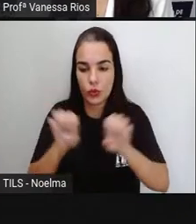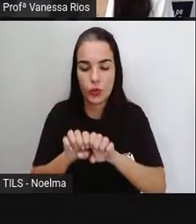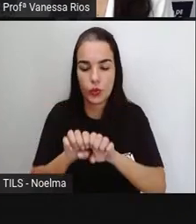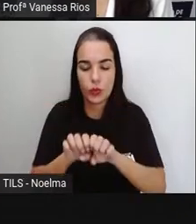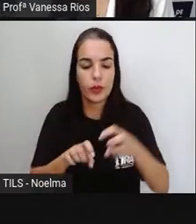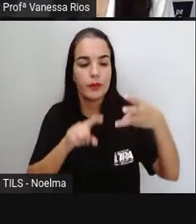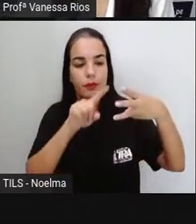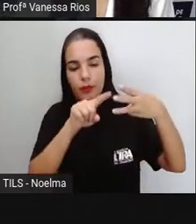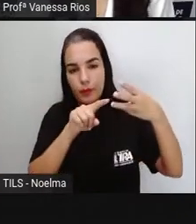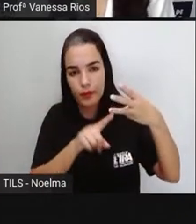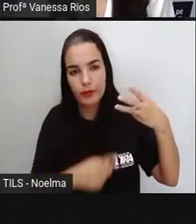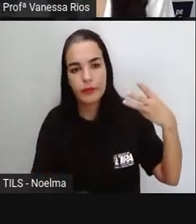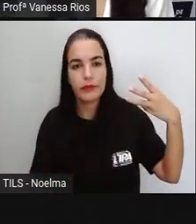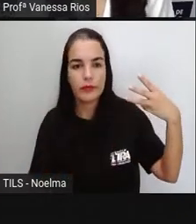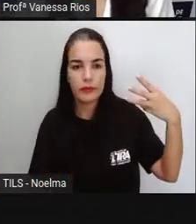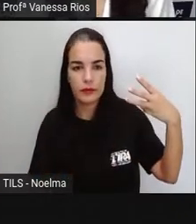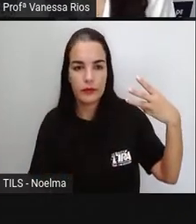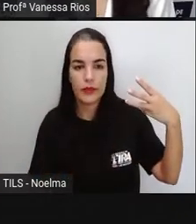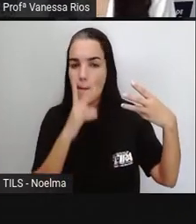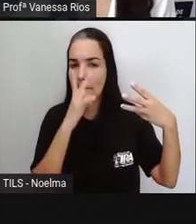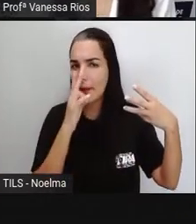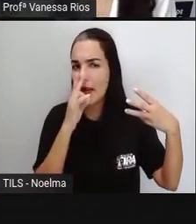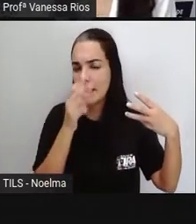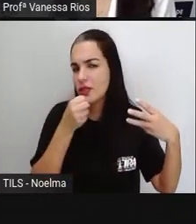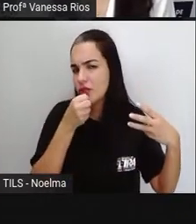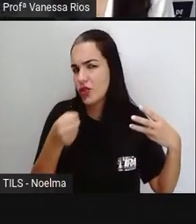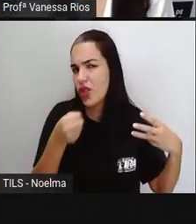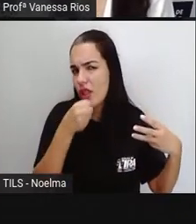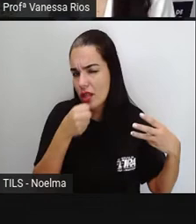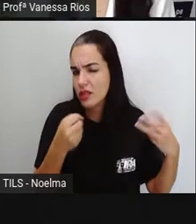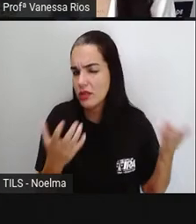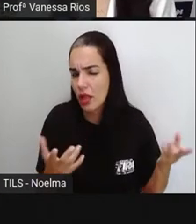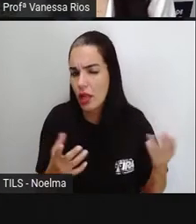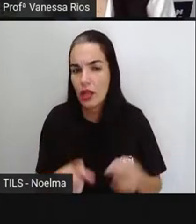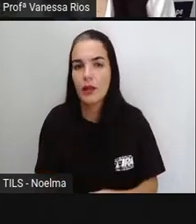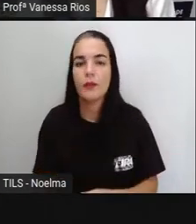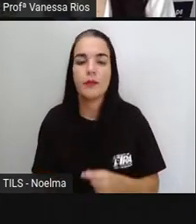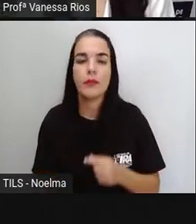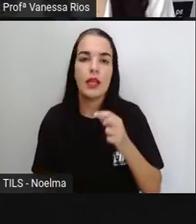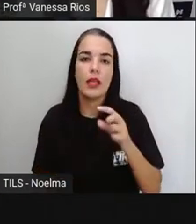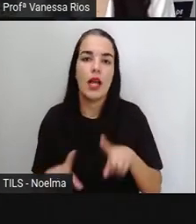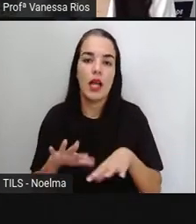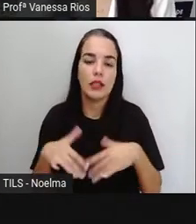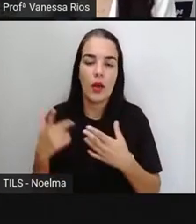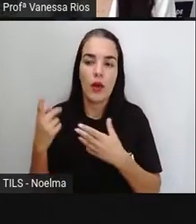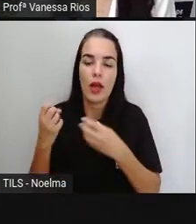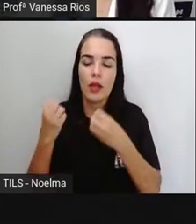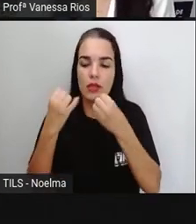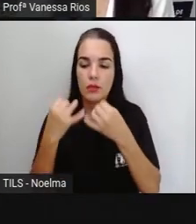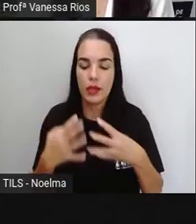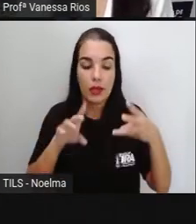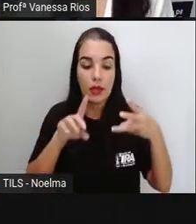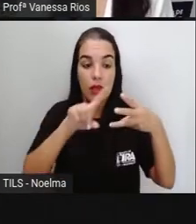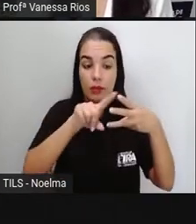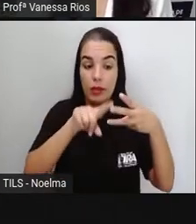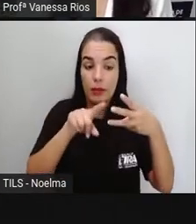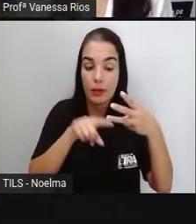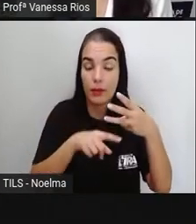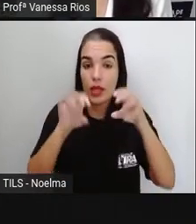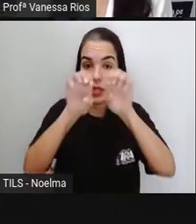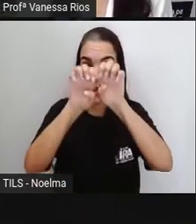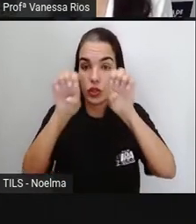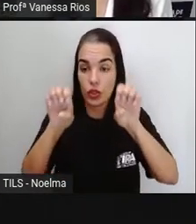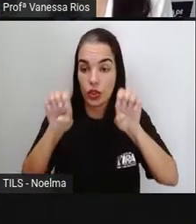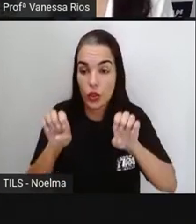e também o corpo do texto. E aí a gente percebe uma semelhança muito grande em relação à estrutura. também há o